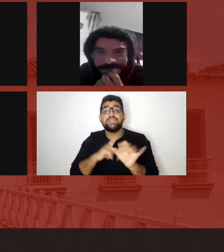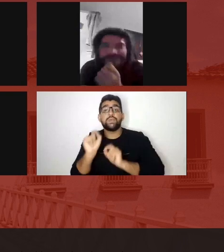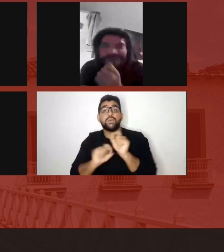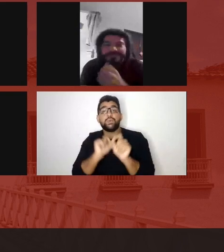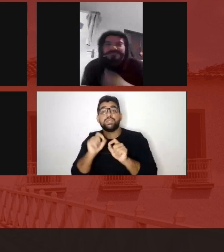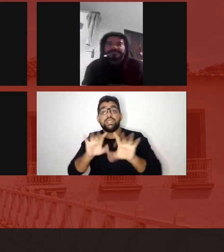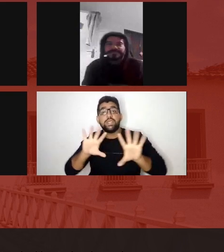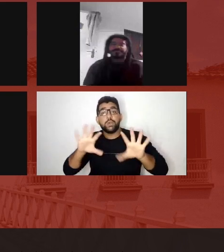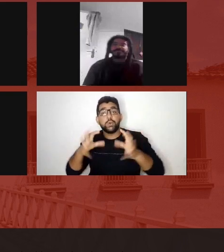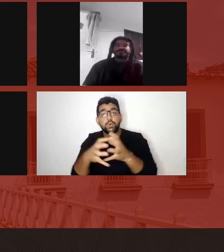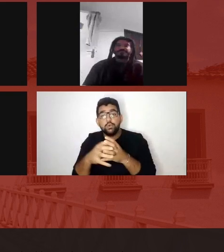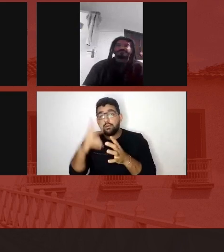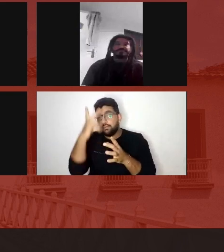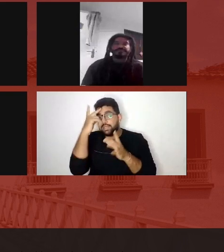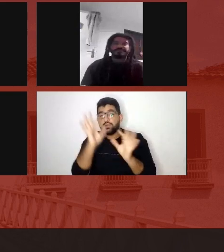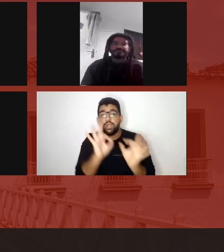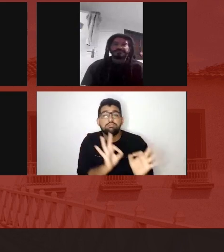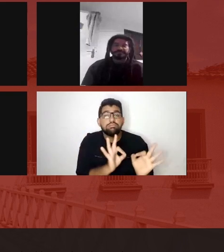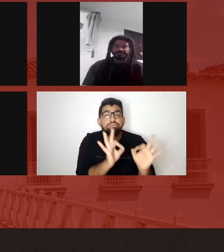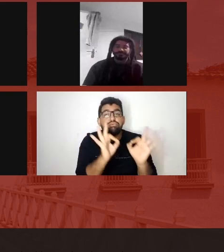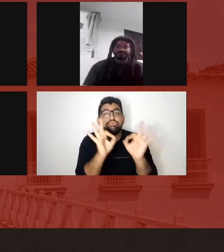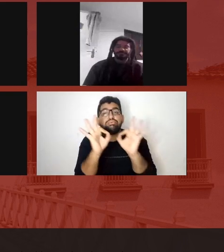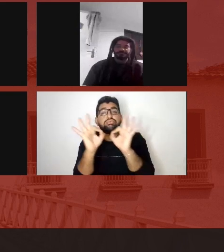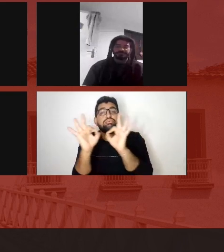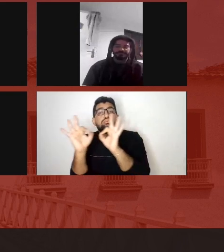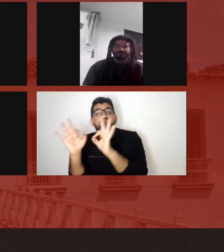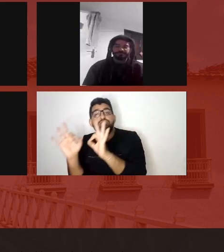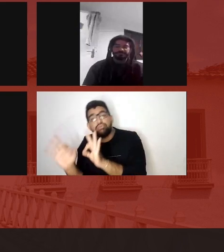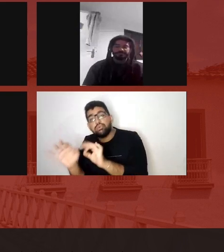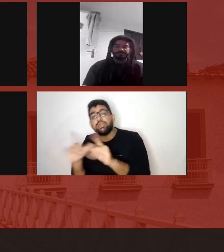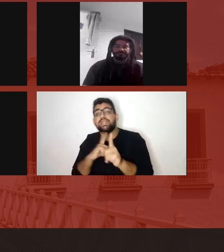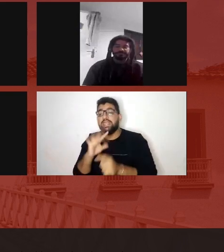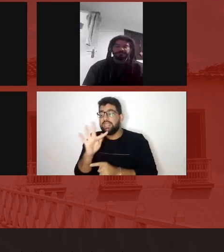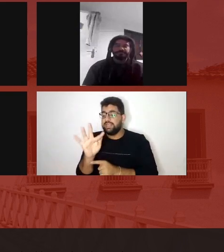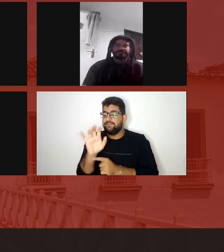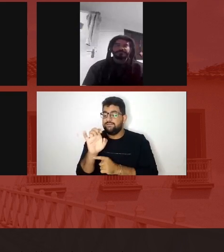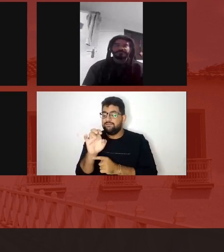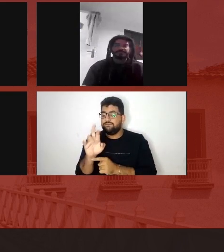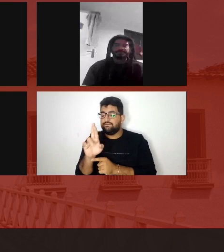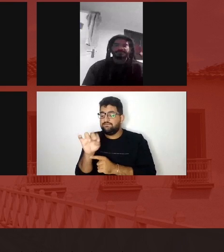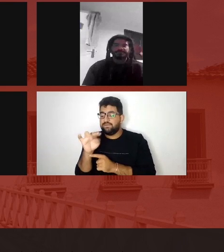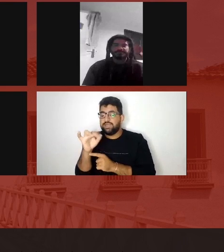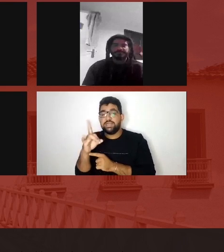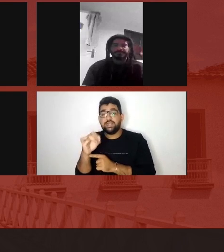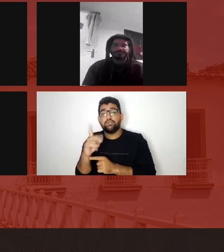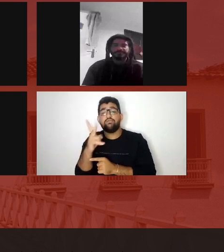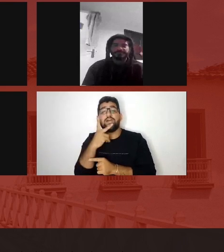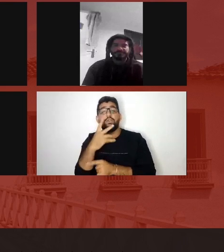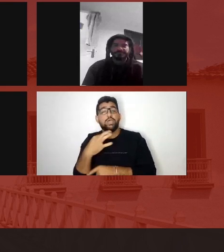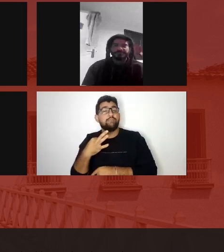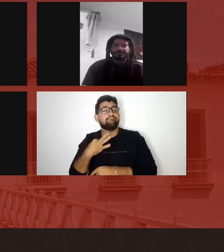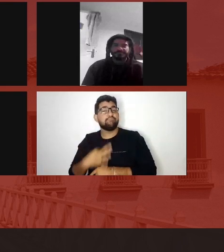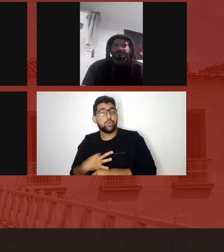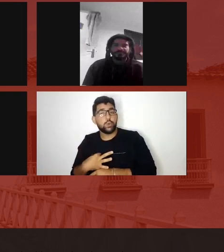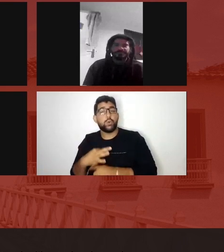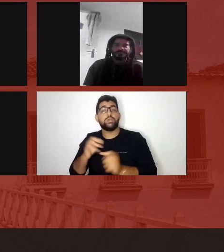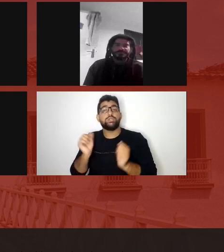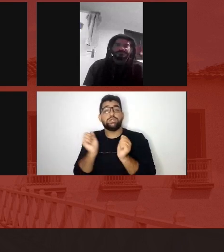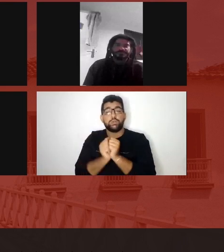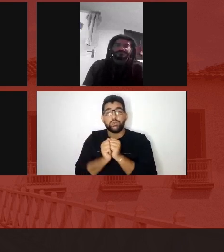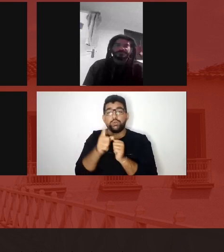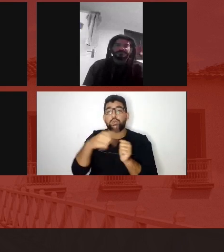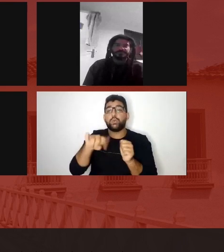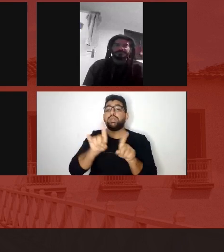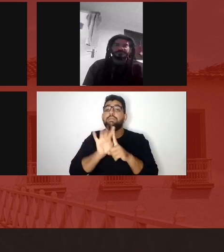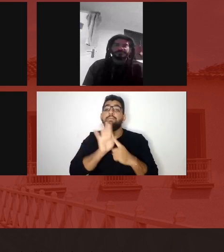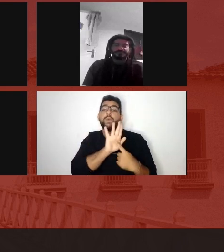acompanhando as atividades, o próprio Fernando Chandó, que tá com a gente, que disse que é uma honra participar, e mostrar as composições dele, e que